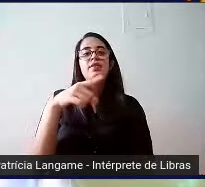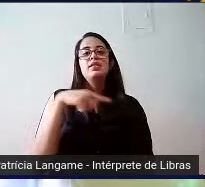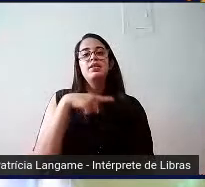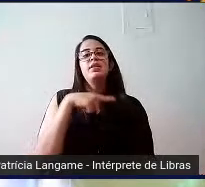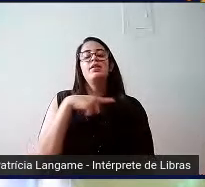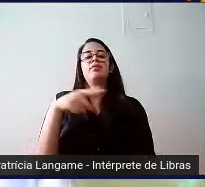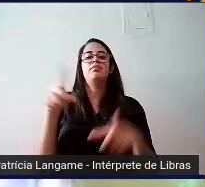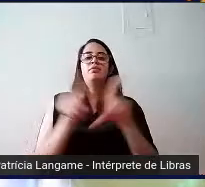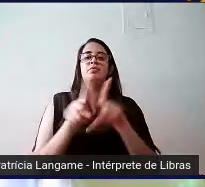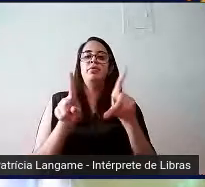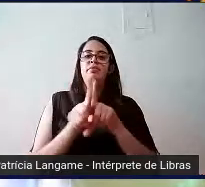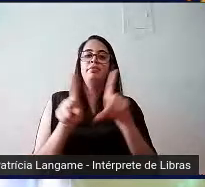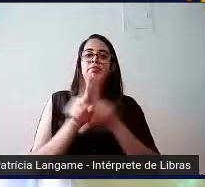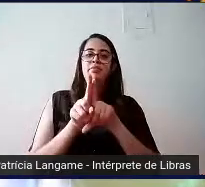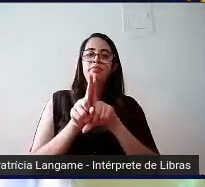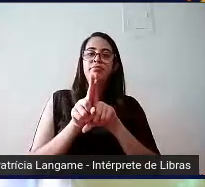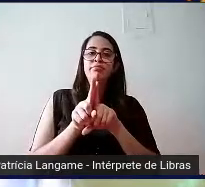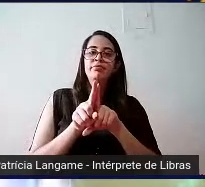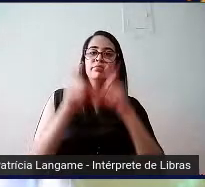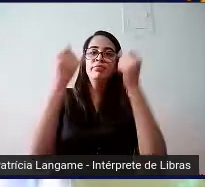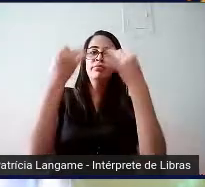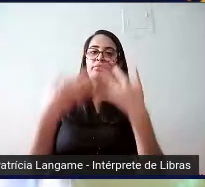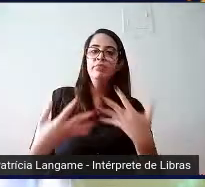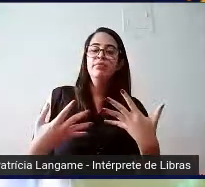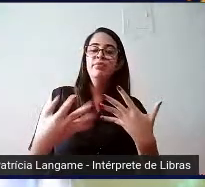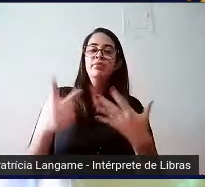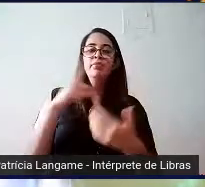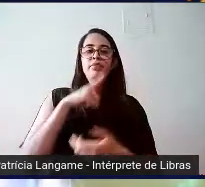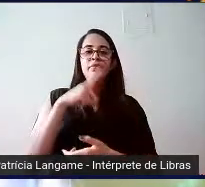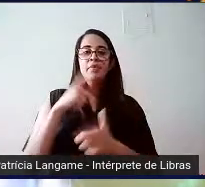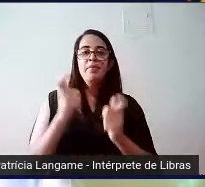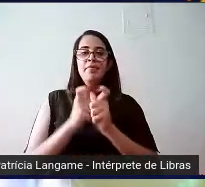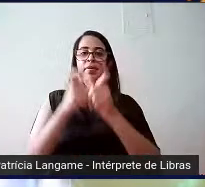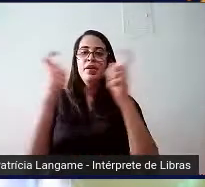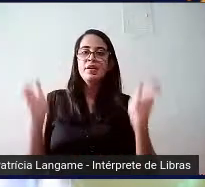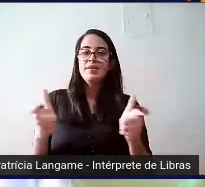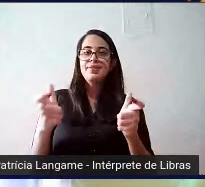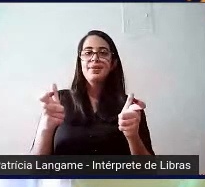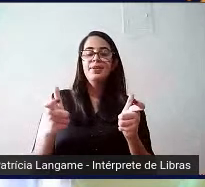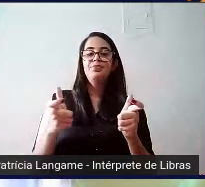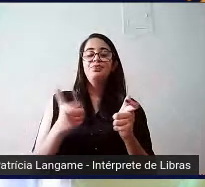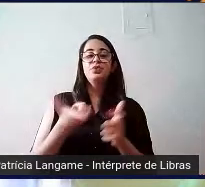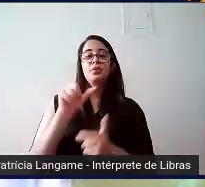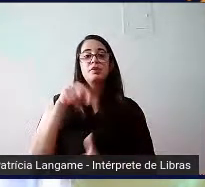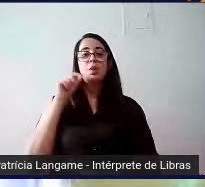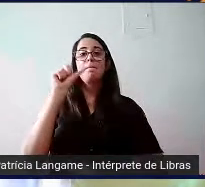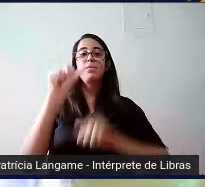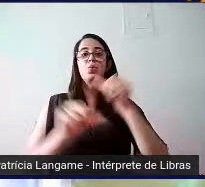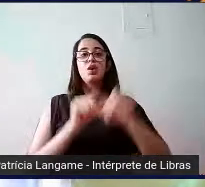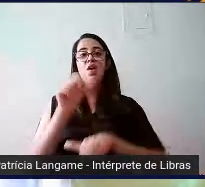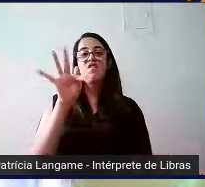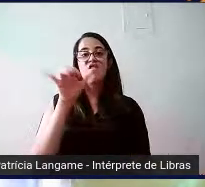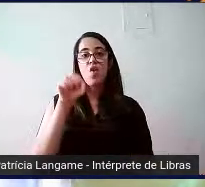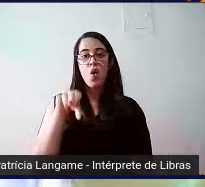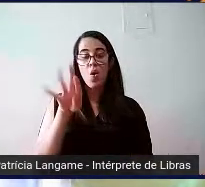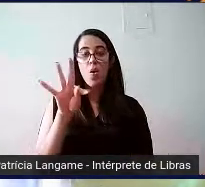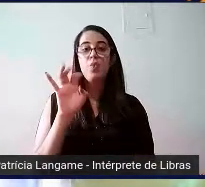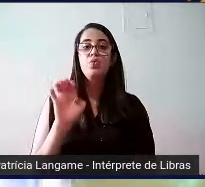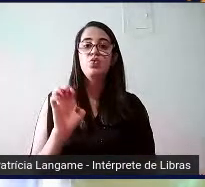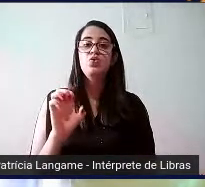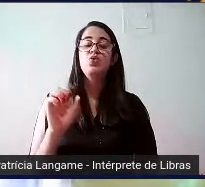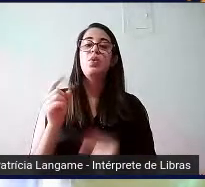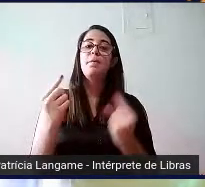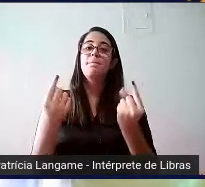só abrindo aqui um parênteses, Você tem ali ampliação. Tem a opção de mudar a fonte, mudar o contraste das